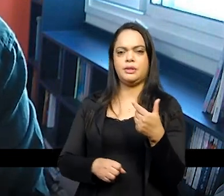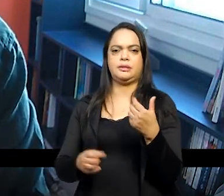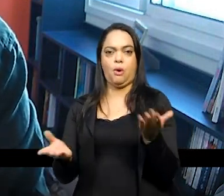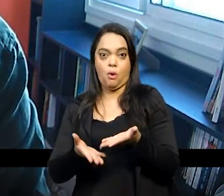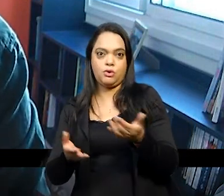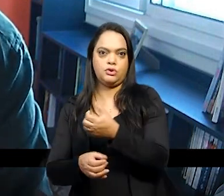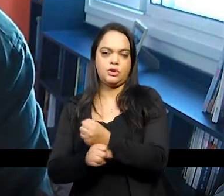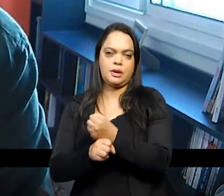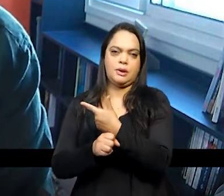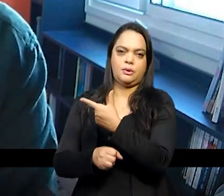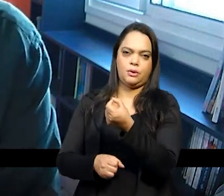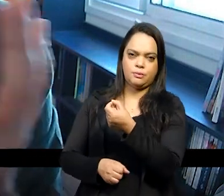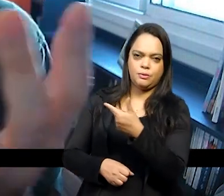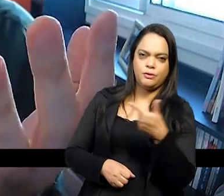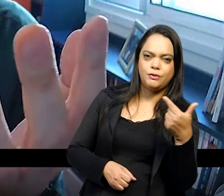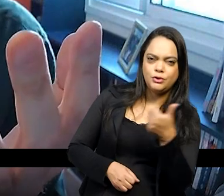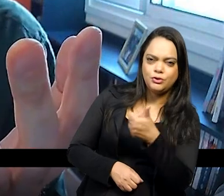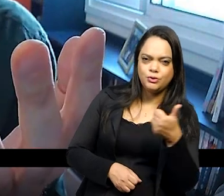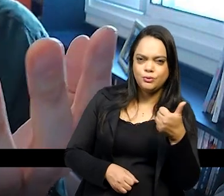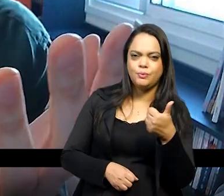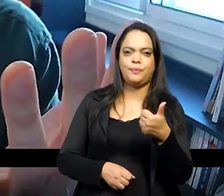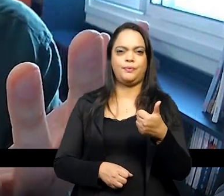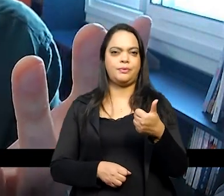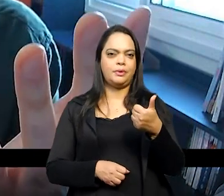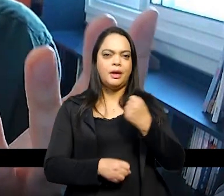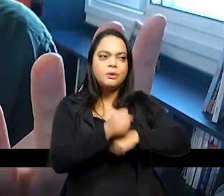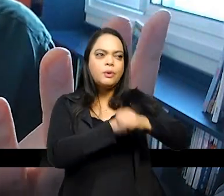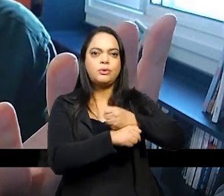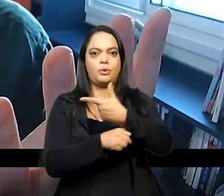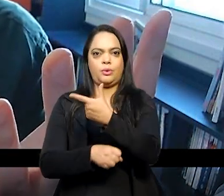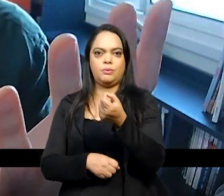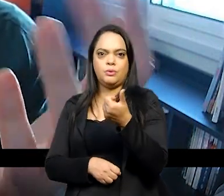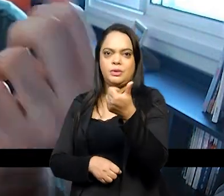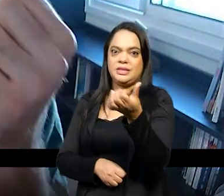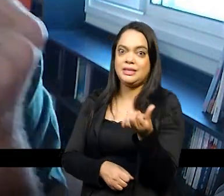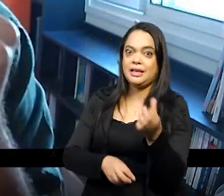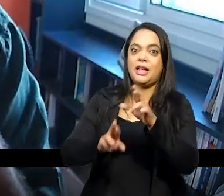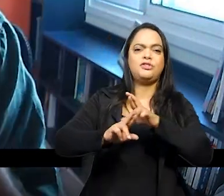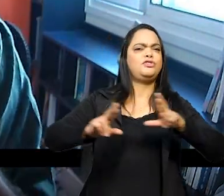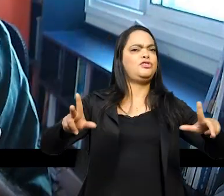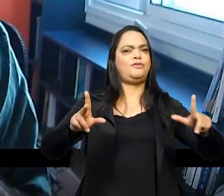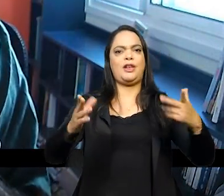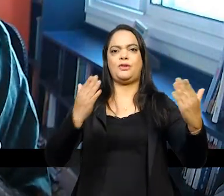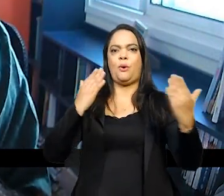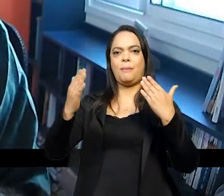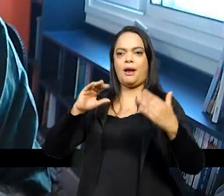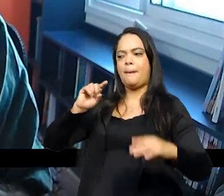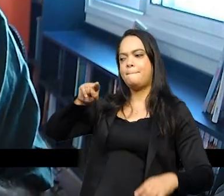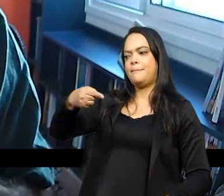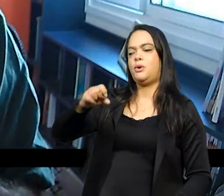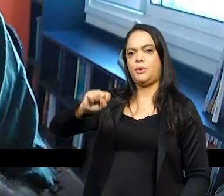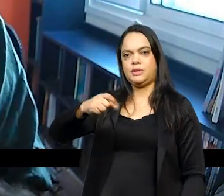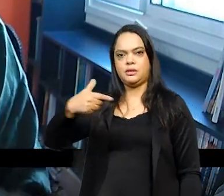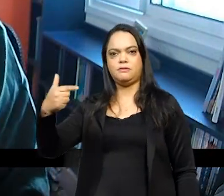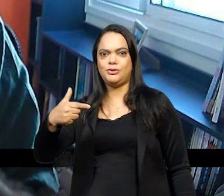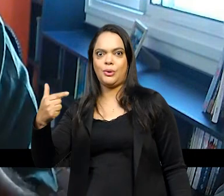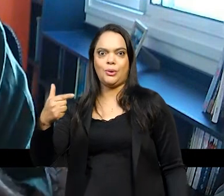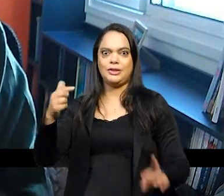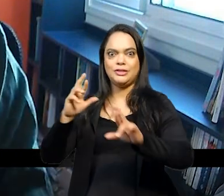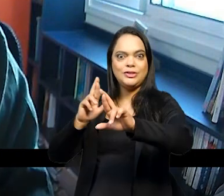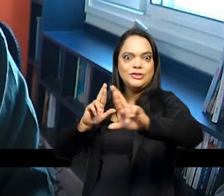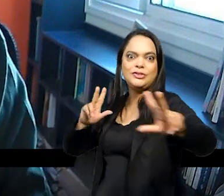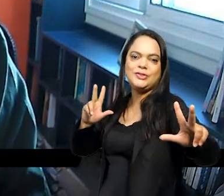no caso era 2016 não é exatamente a história de 1822 então eu entendo Dilza que se nós